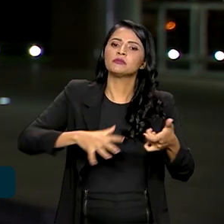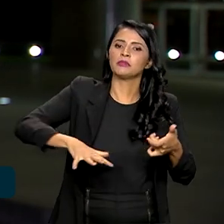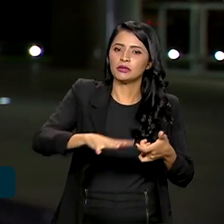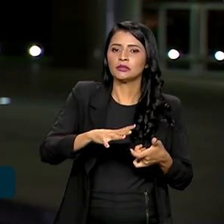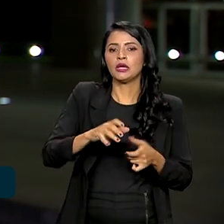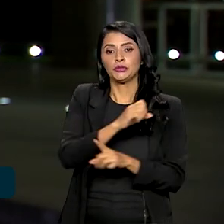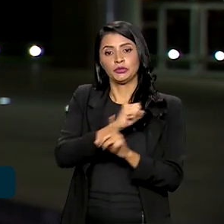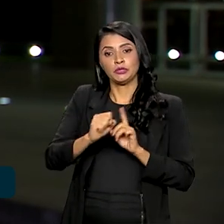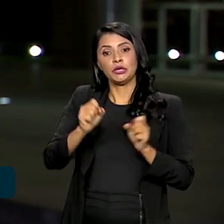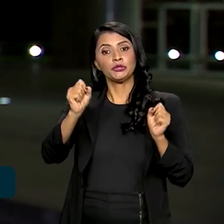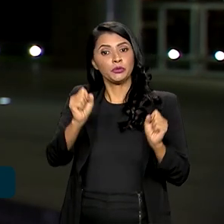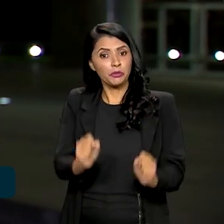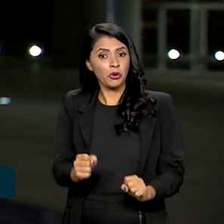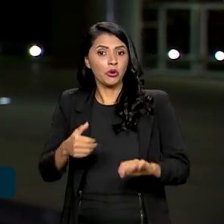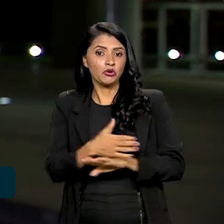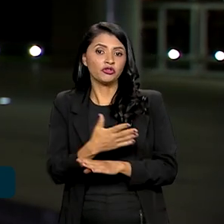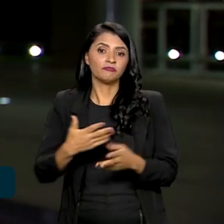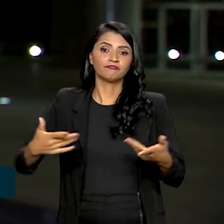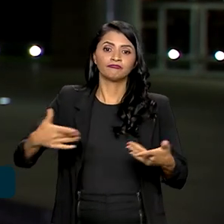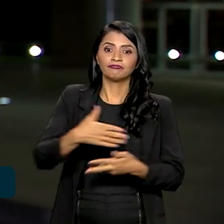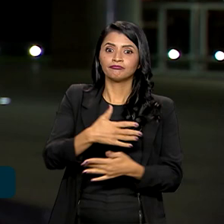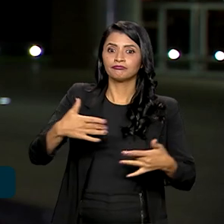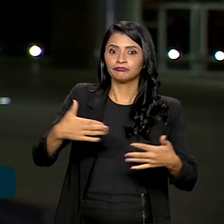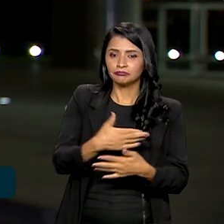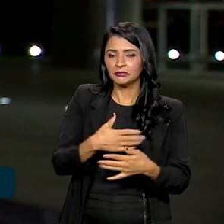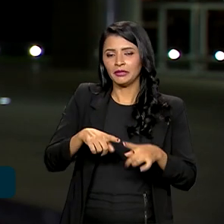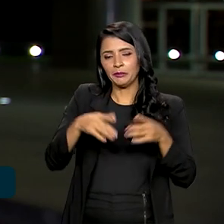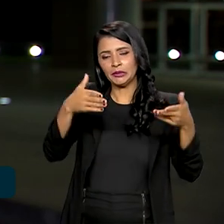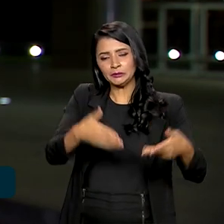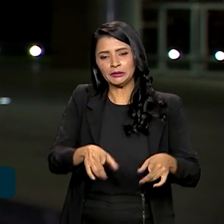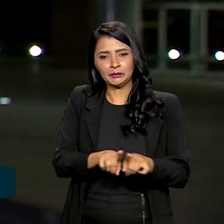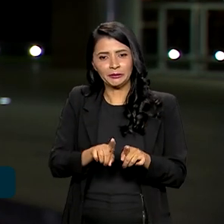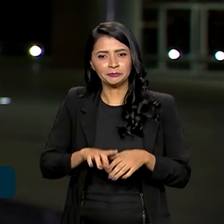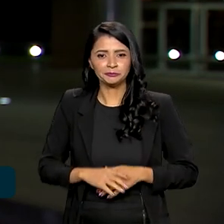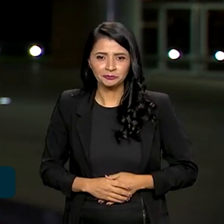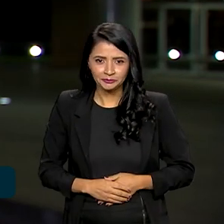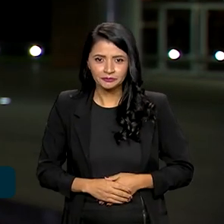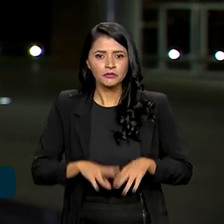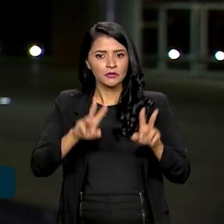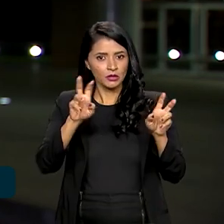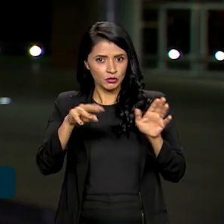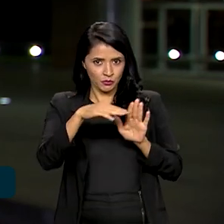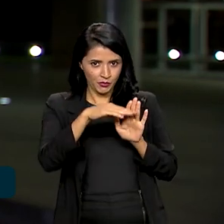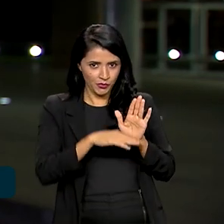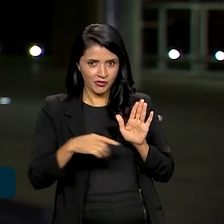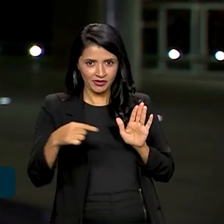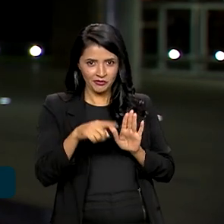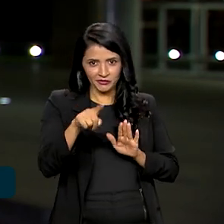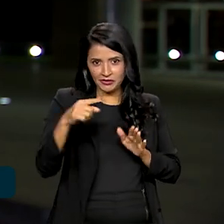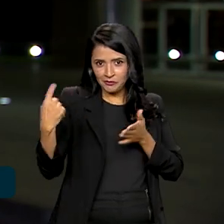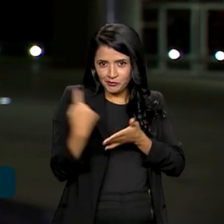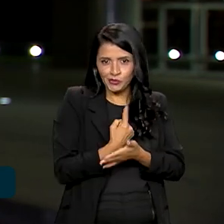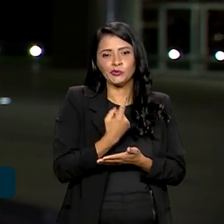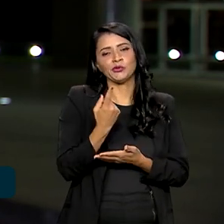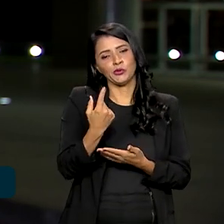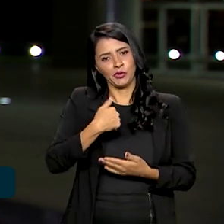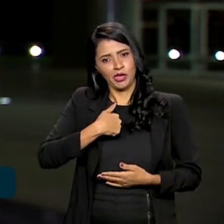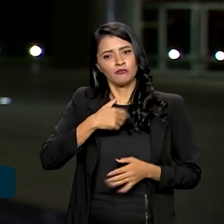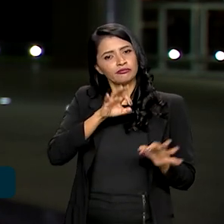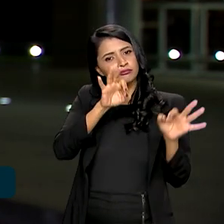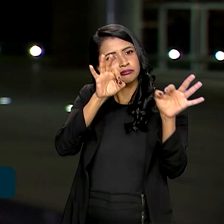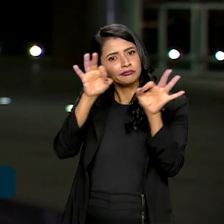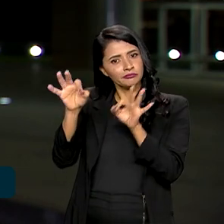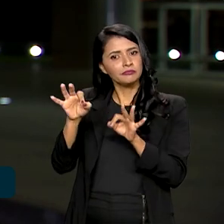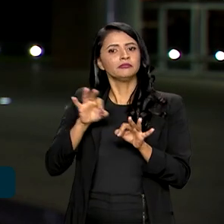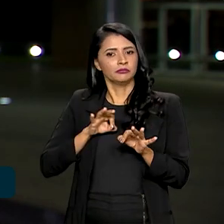onde a sociedade pode transitar e participar. E sobre o programa, Ana, que você perguntou, eu acompanhei